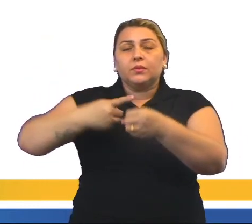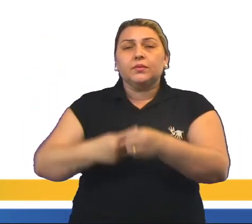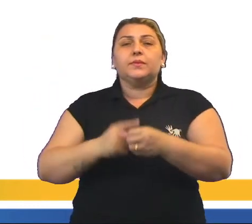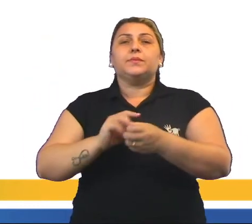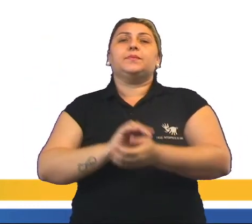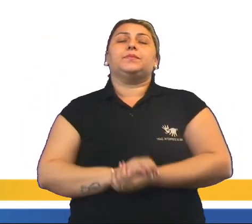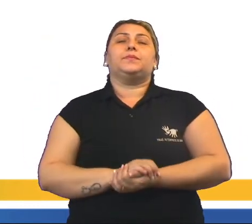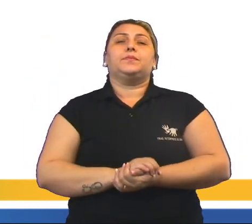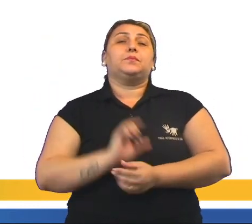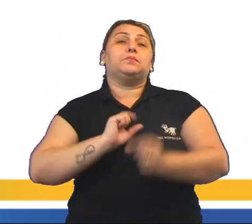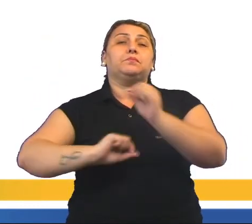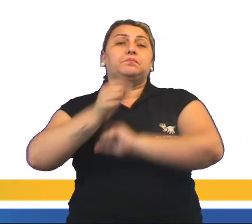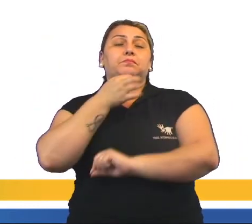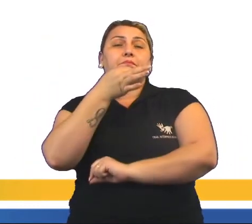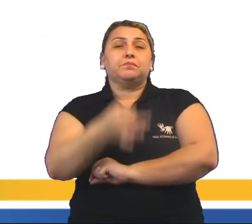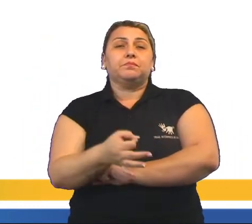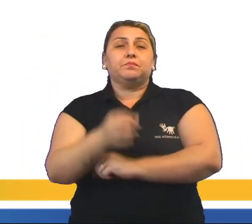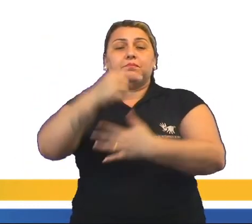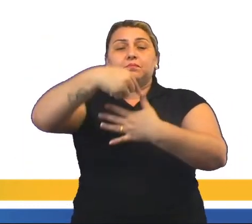aí, o vocês acham?